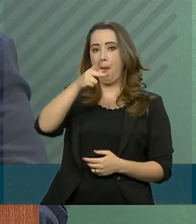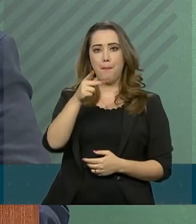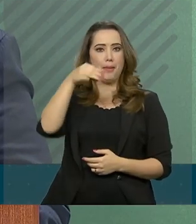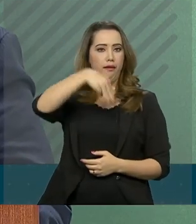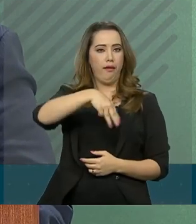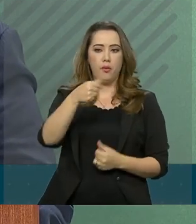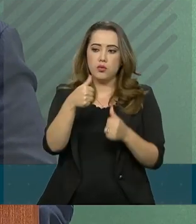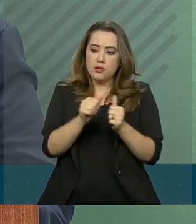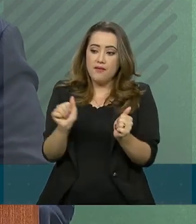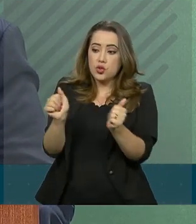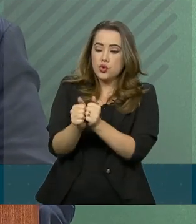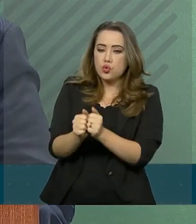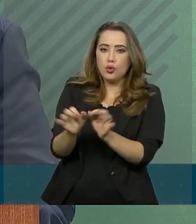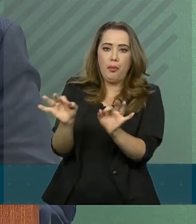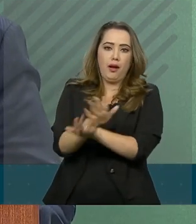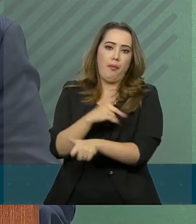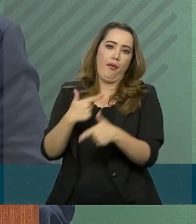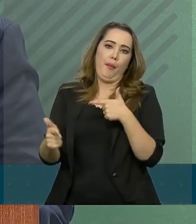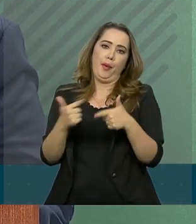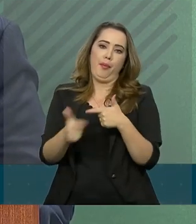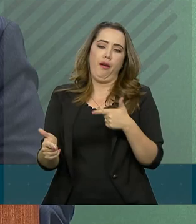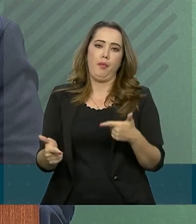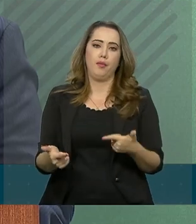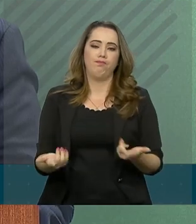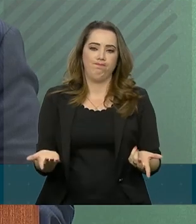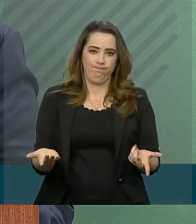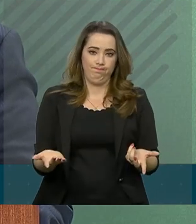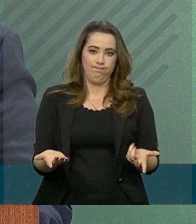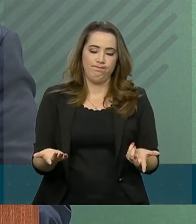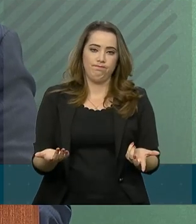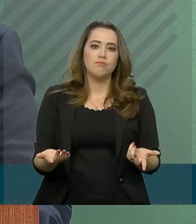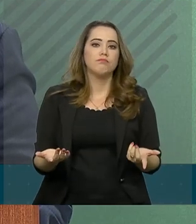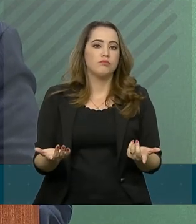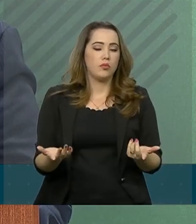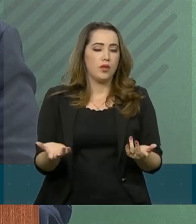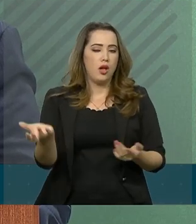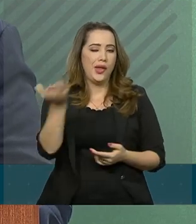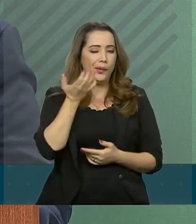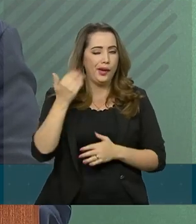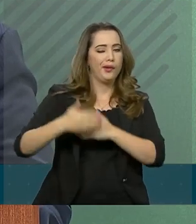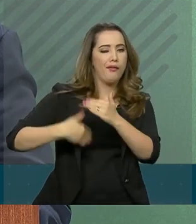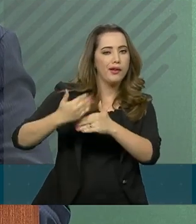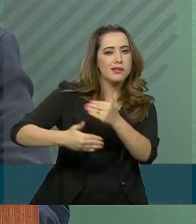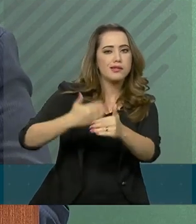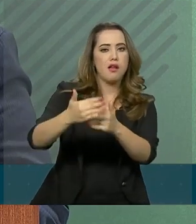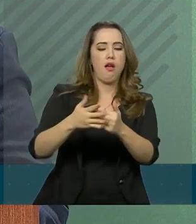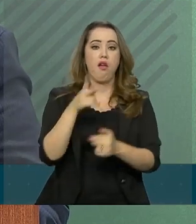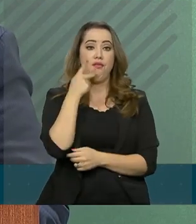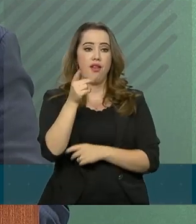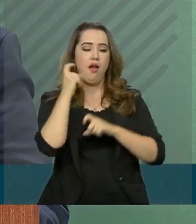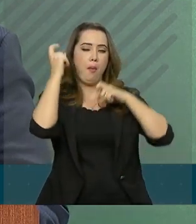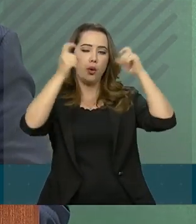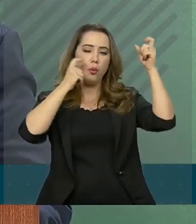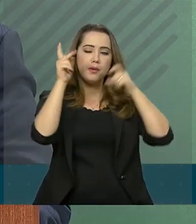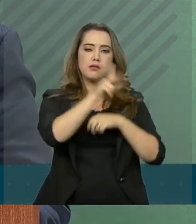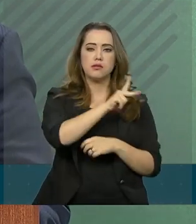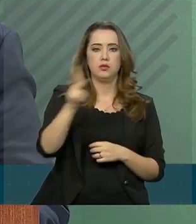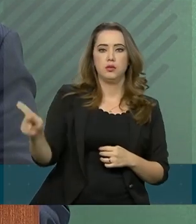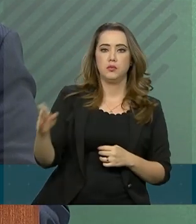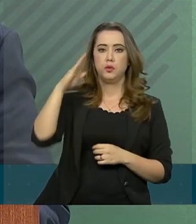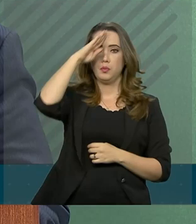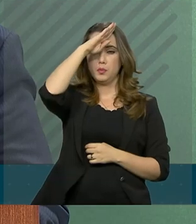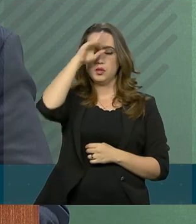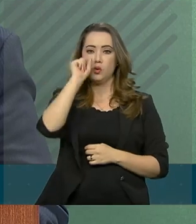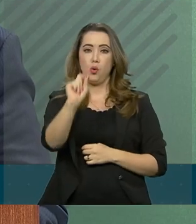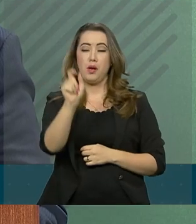presente para resolver o problema. Eu gostaria de avançar a preocupação do senhor presidente com